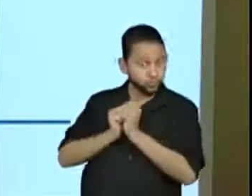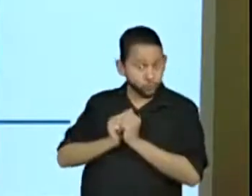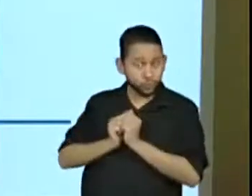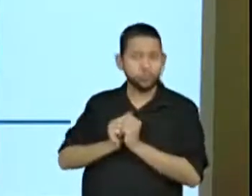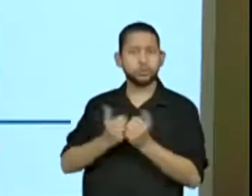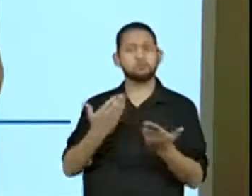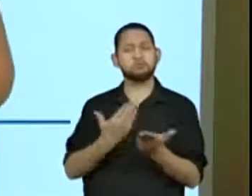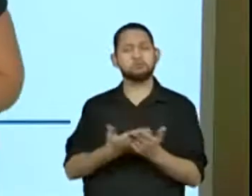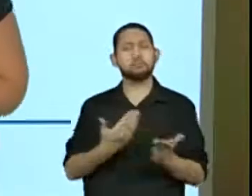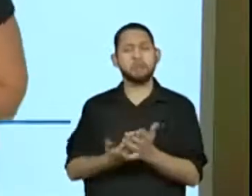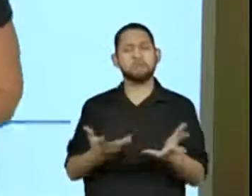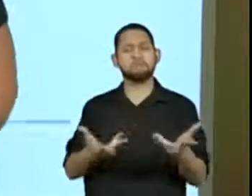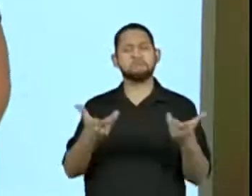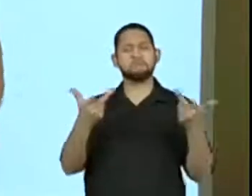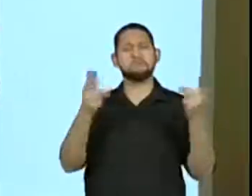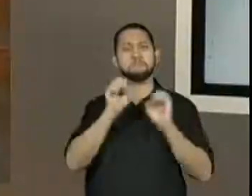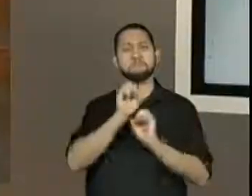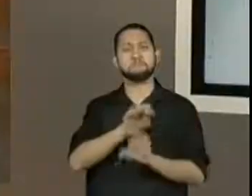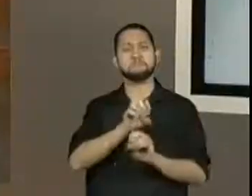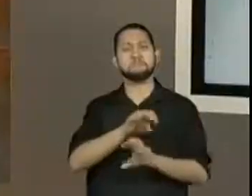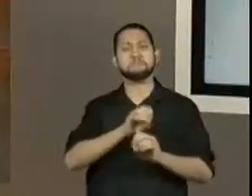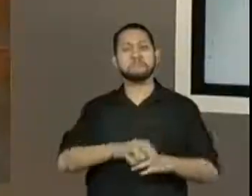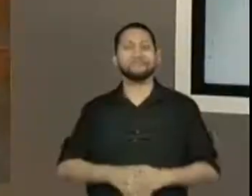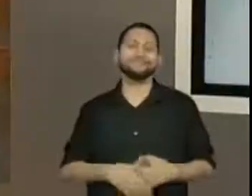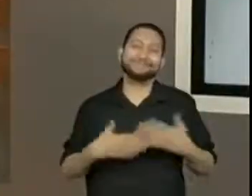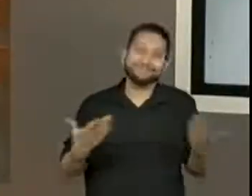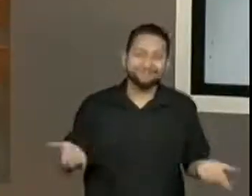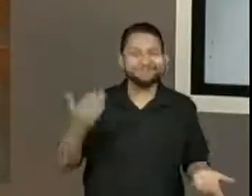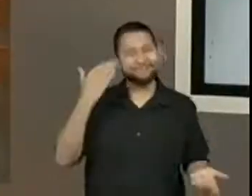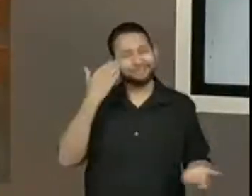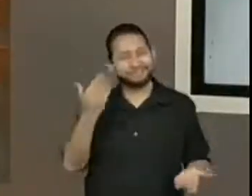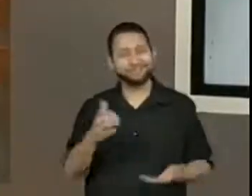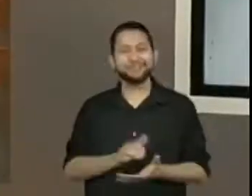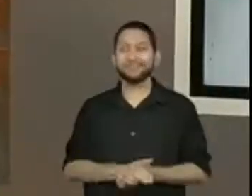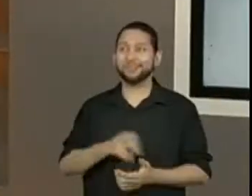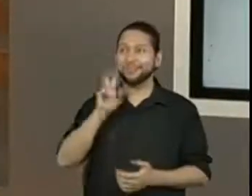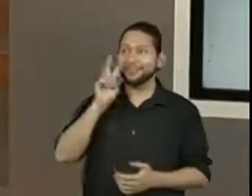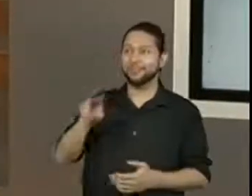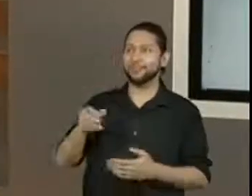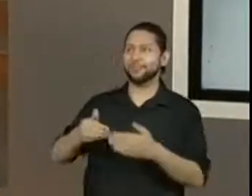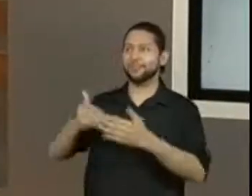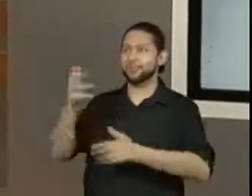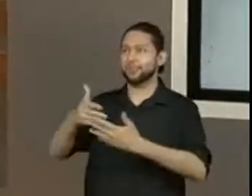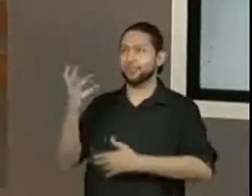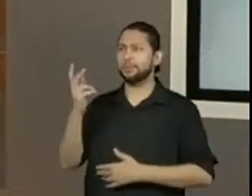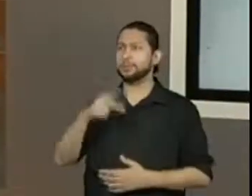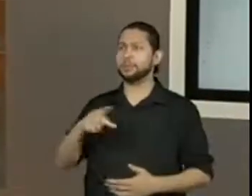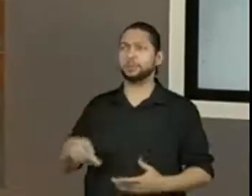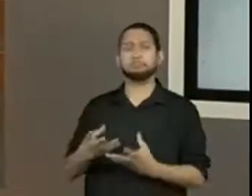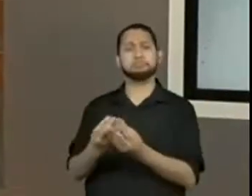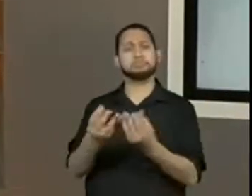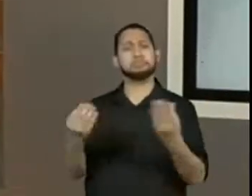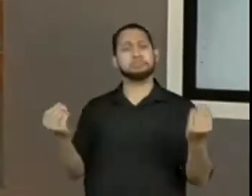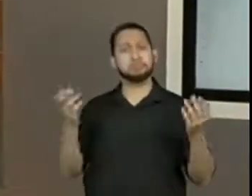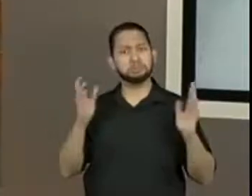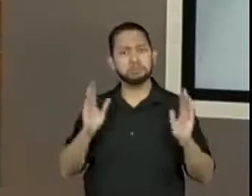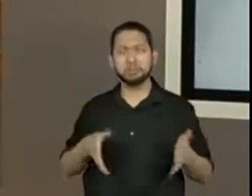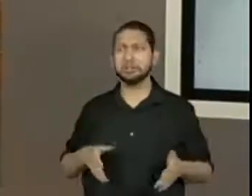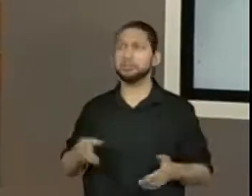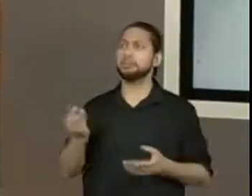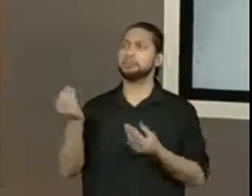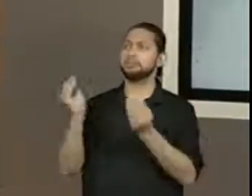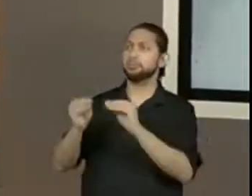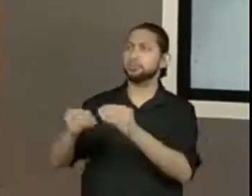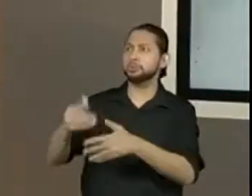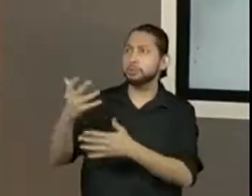fabulosa. Isso, muito obrigada pelo convite. Estou vendo já vários professores aí marcando presença no chat.